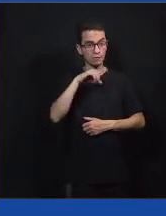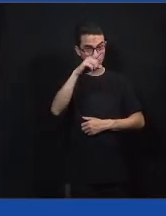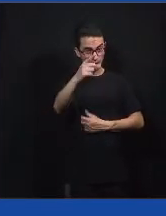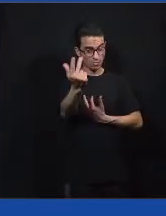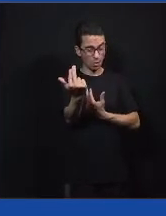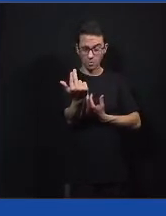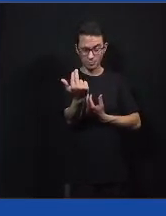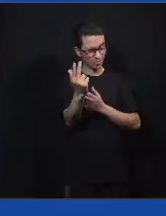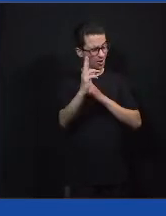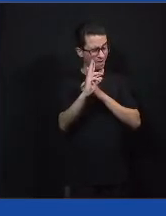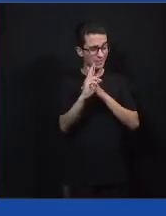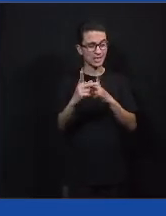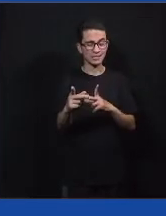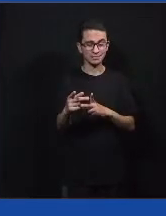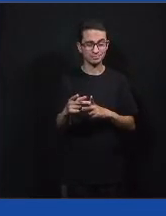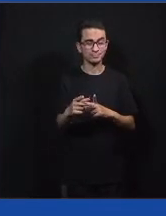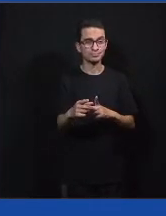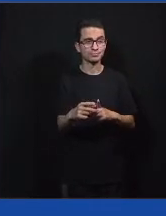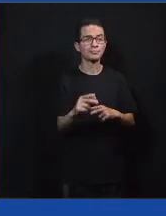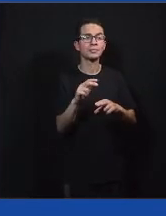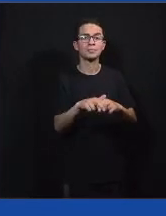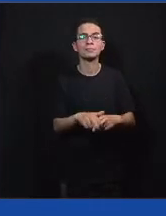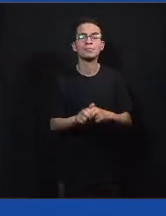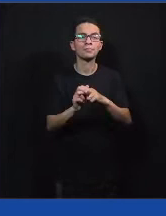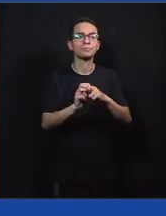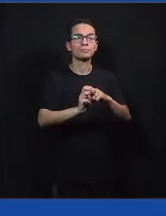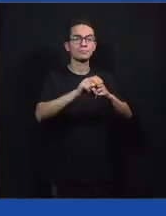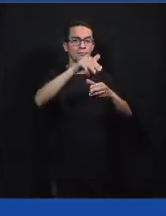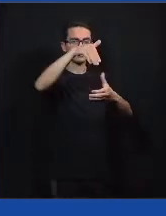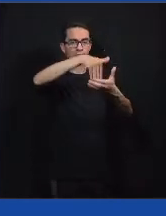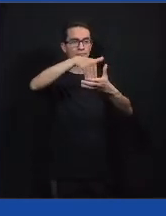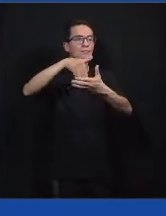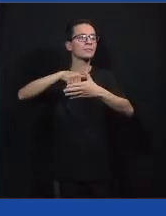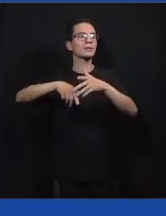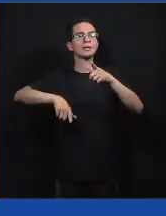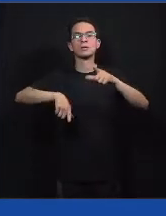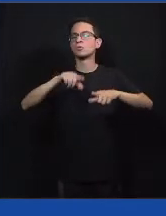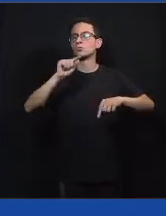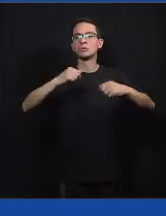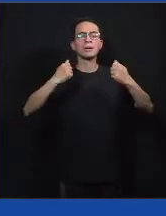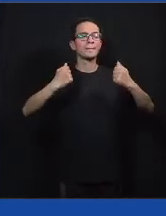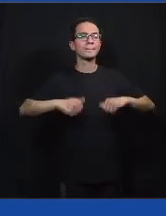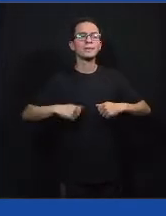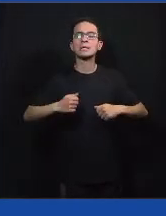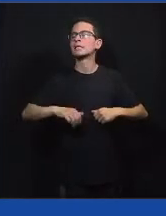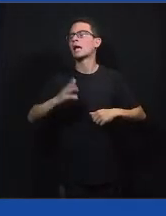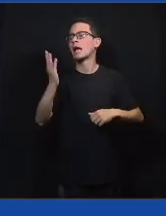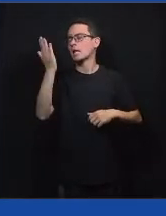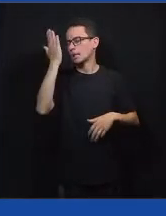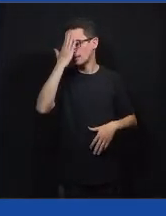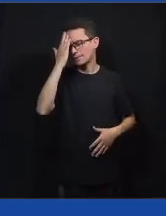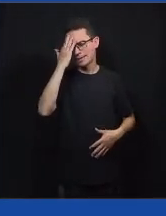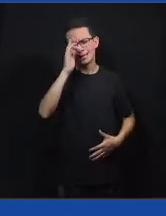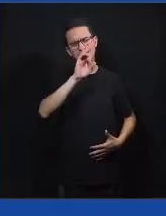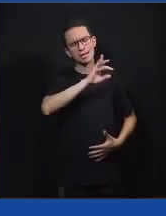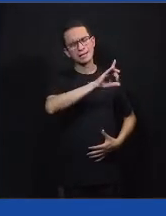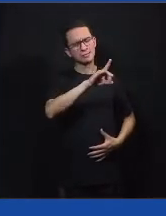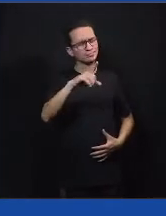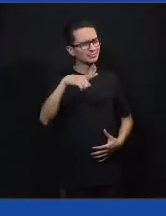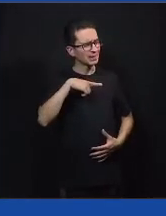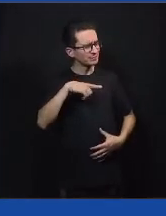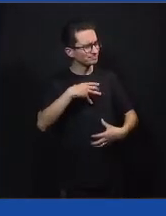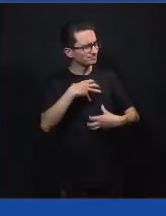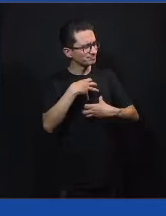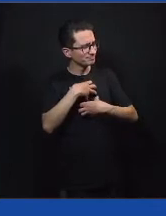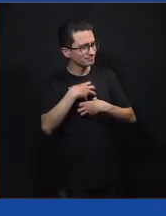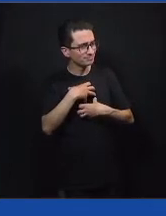uma construção de uma política mais democrática, gente precisa saber, a gente precisa saber o que cada um passa. E a gente precisa